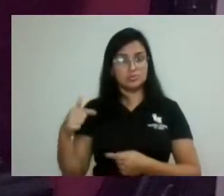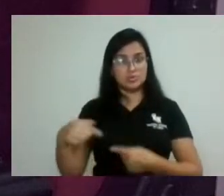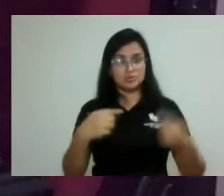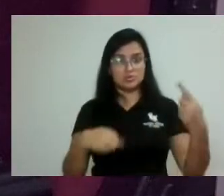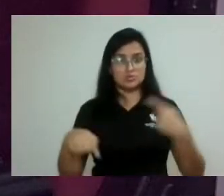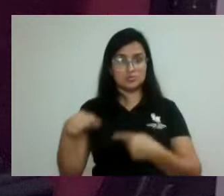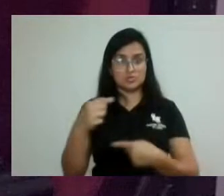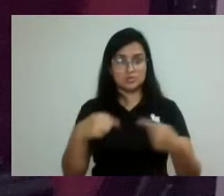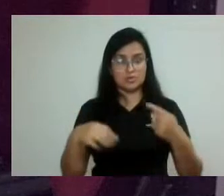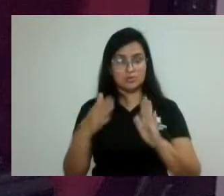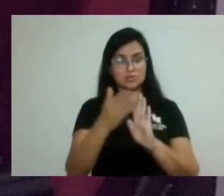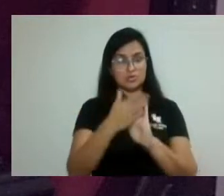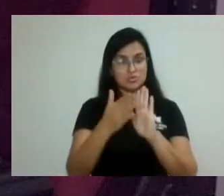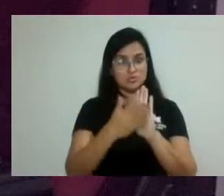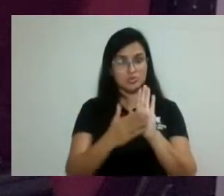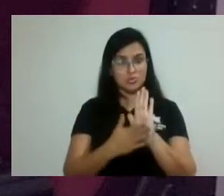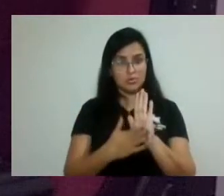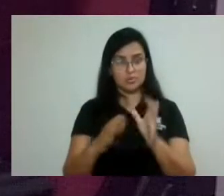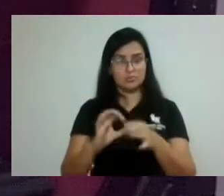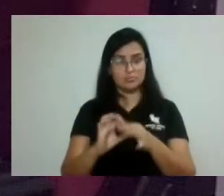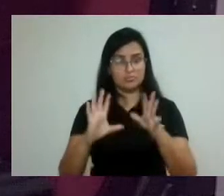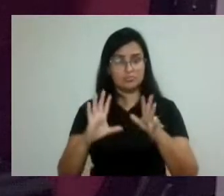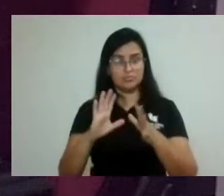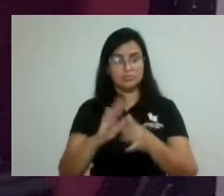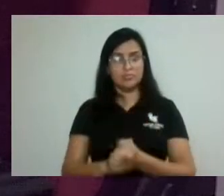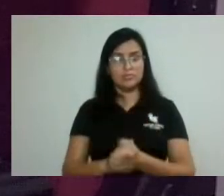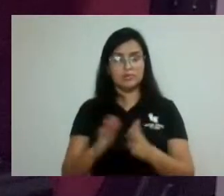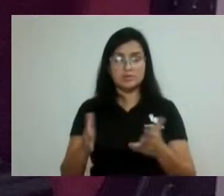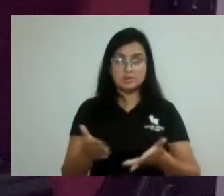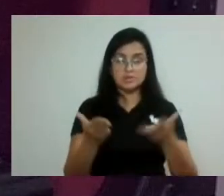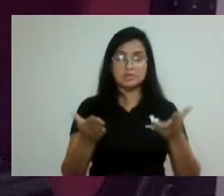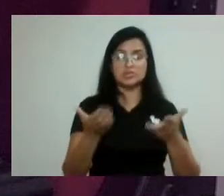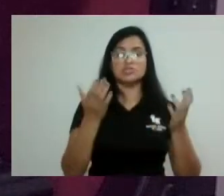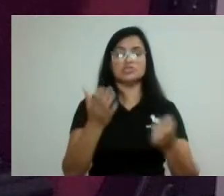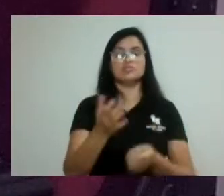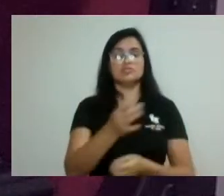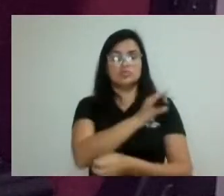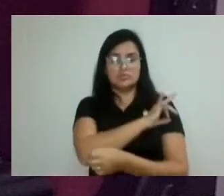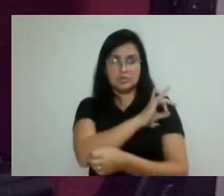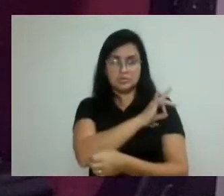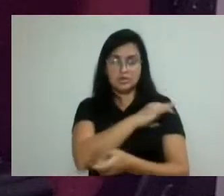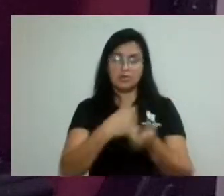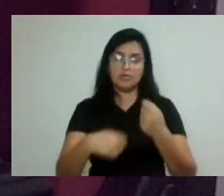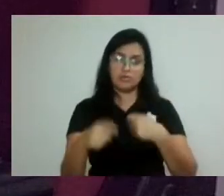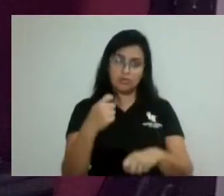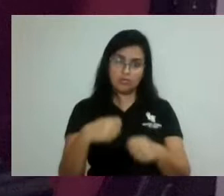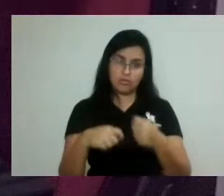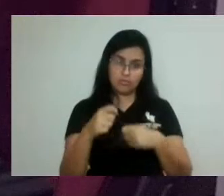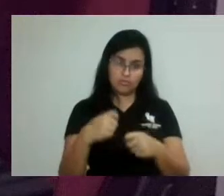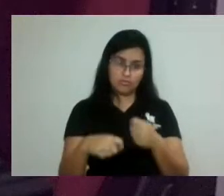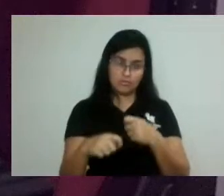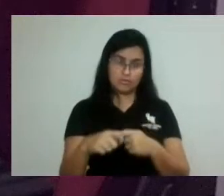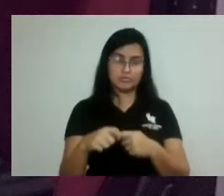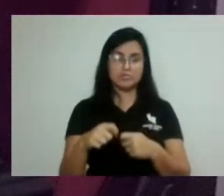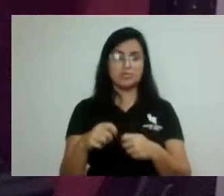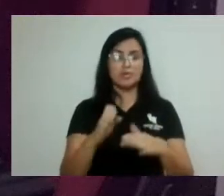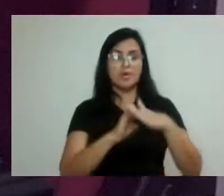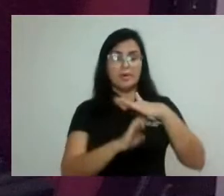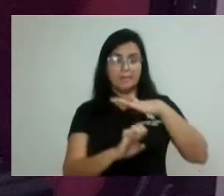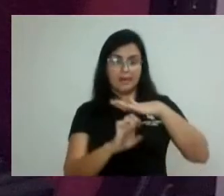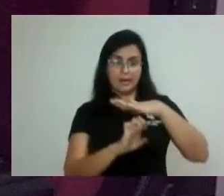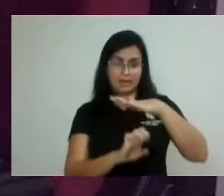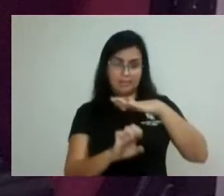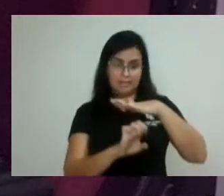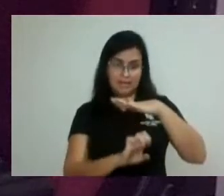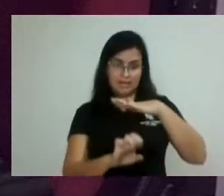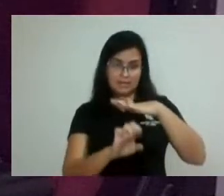sobre a concessão de incentivos fiscais e econômicos para a beneficiária Arda Gress, como